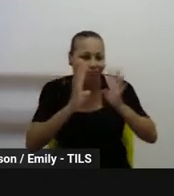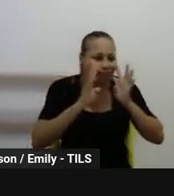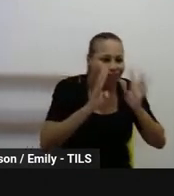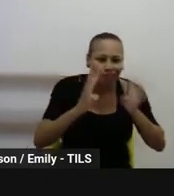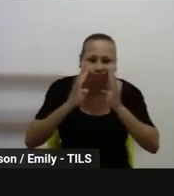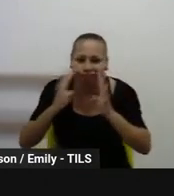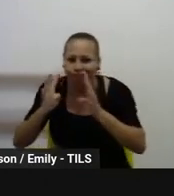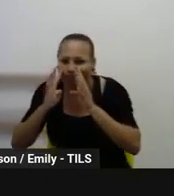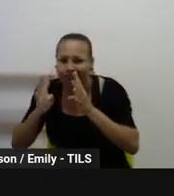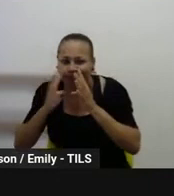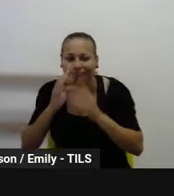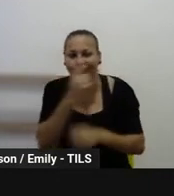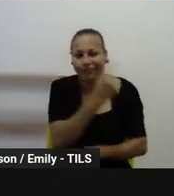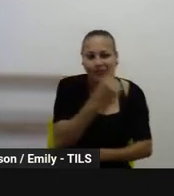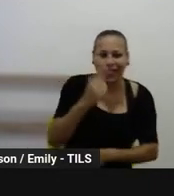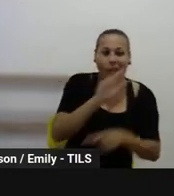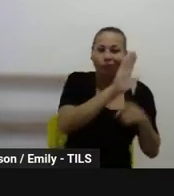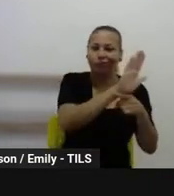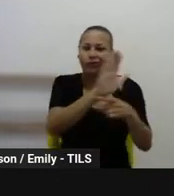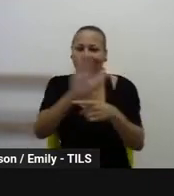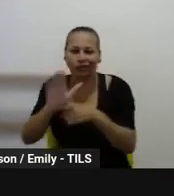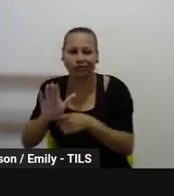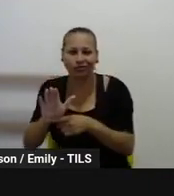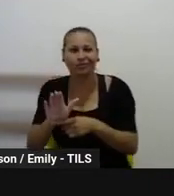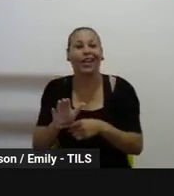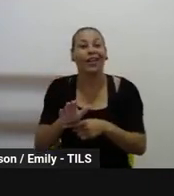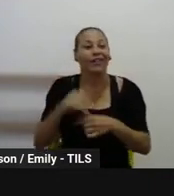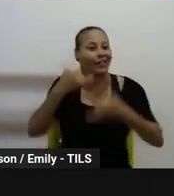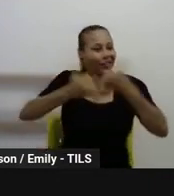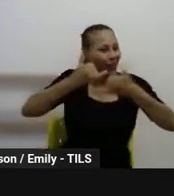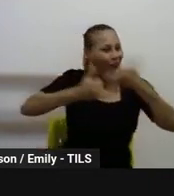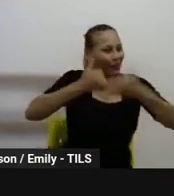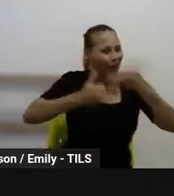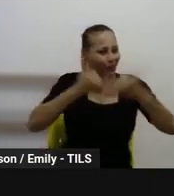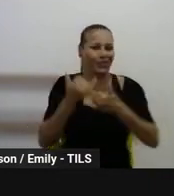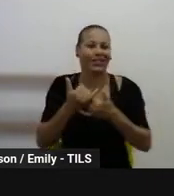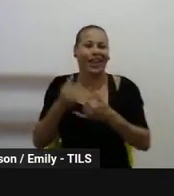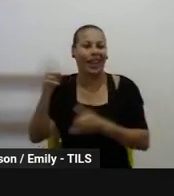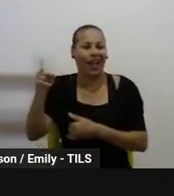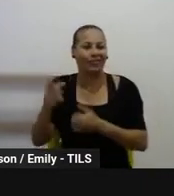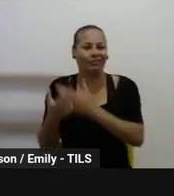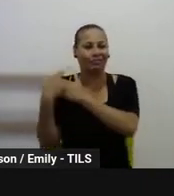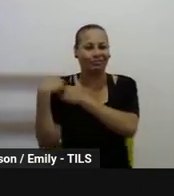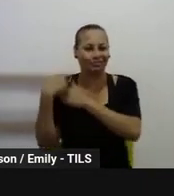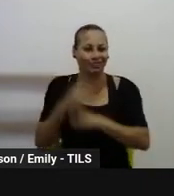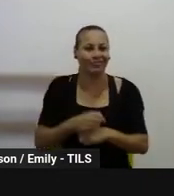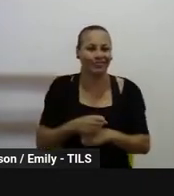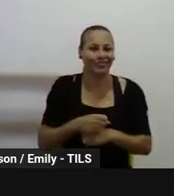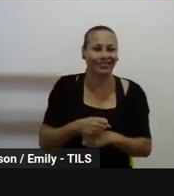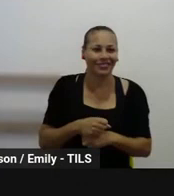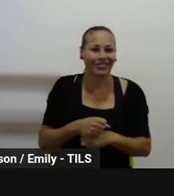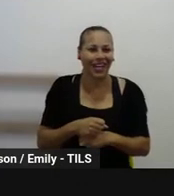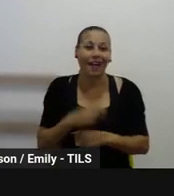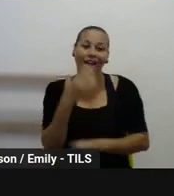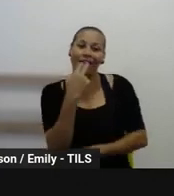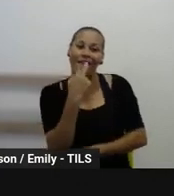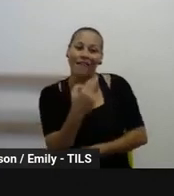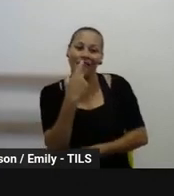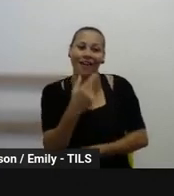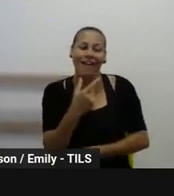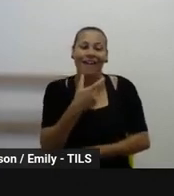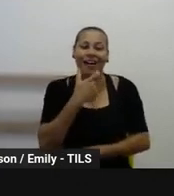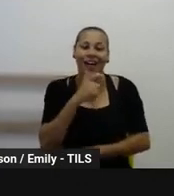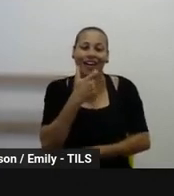a participação, né, inclusive a gente até brincou que na reunião tinha uma diretora que ela já estava praticamente falante de